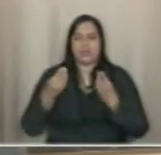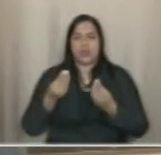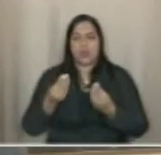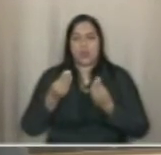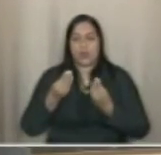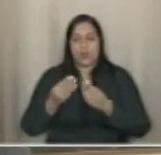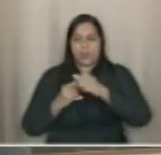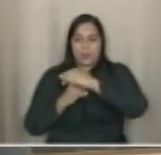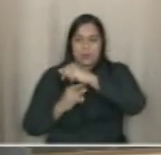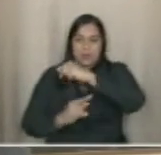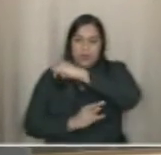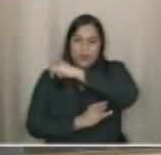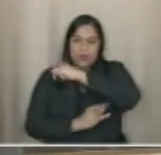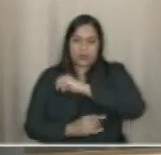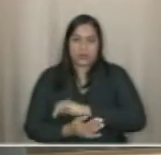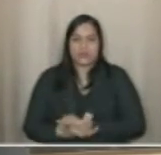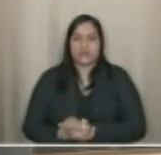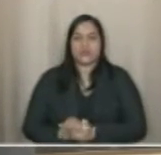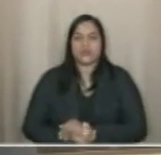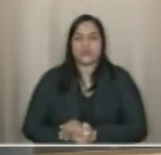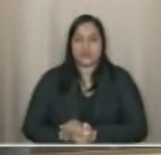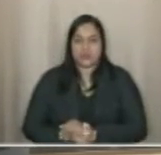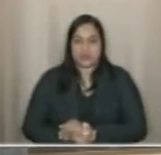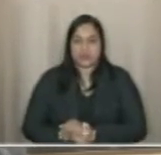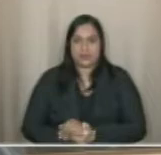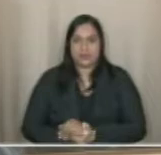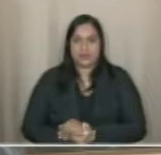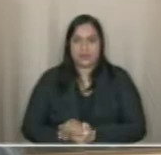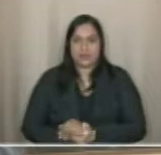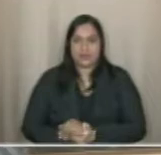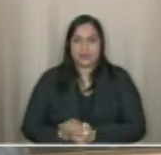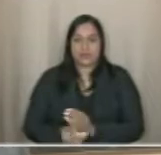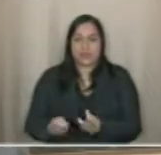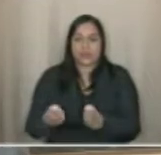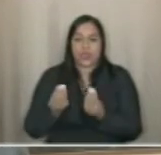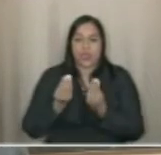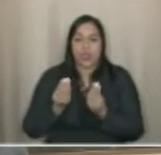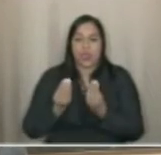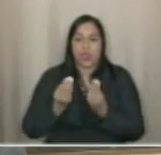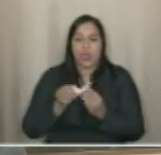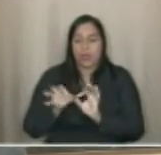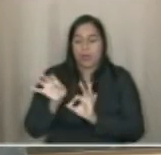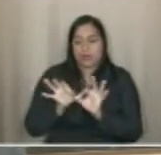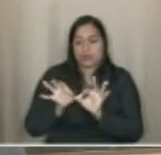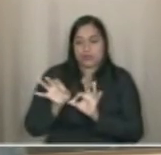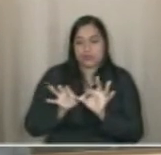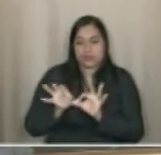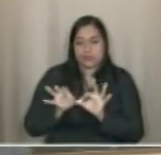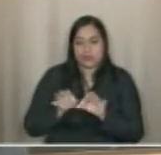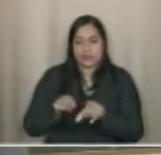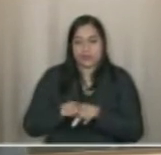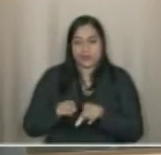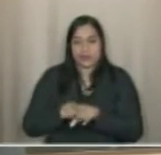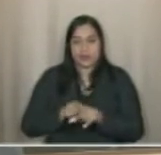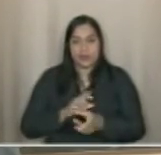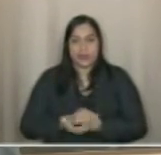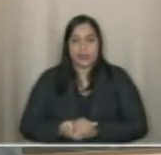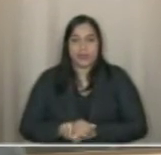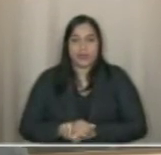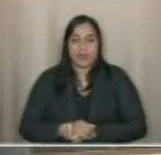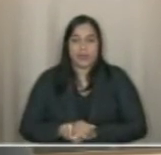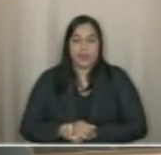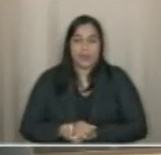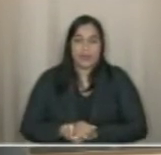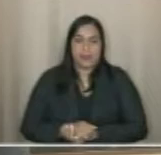como iria ficar o translado, como ela seria construída. Ou seja, com duas